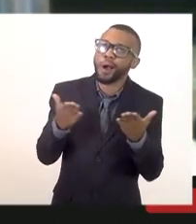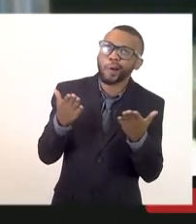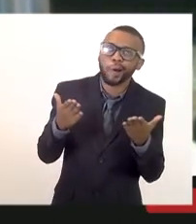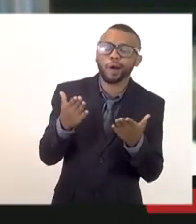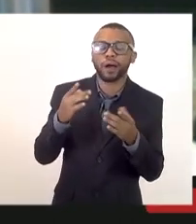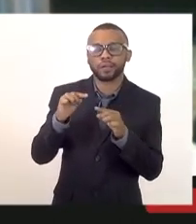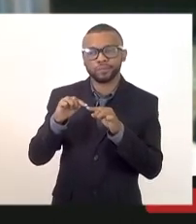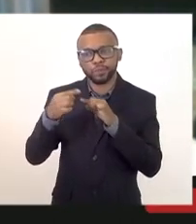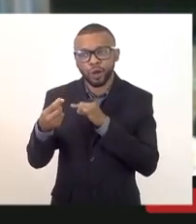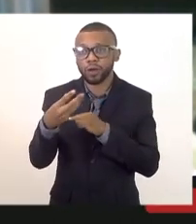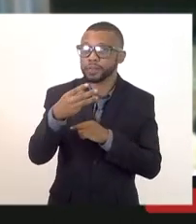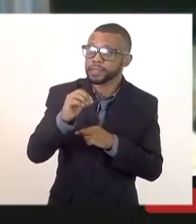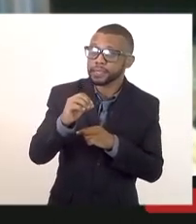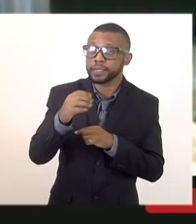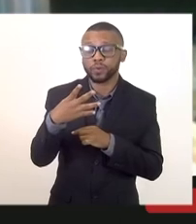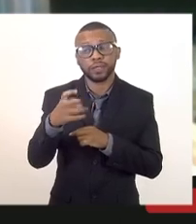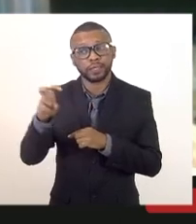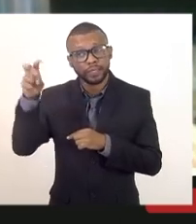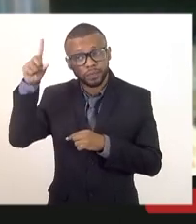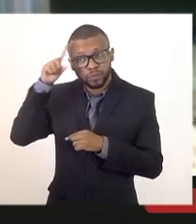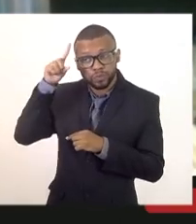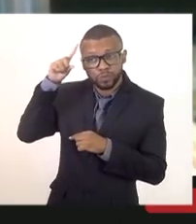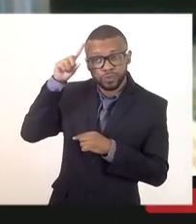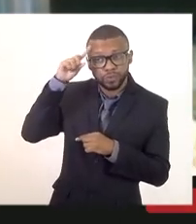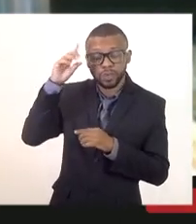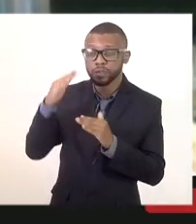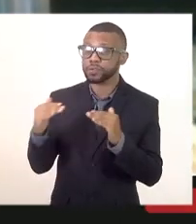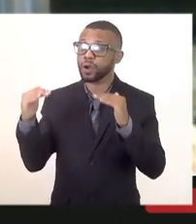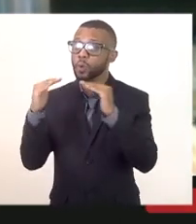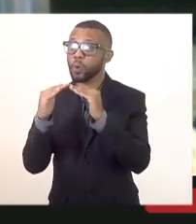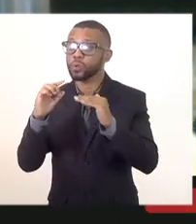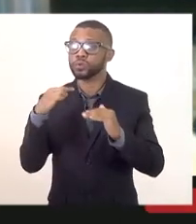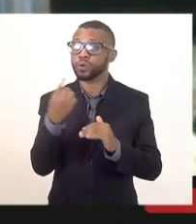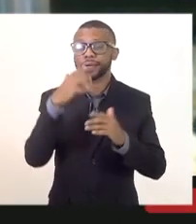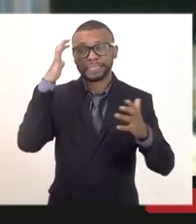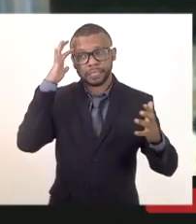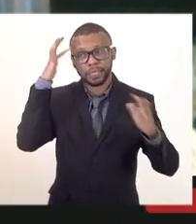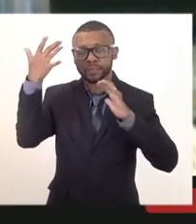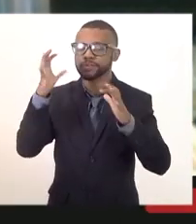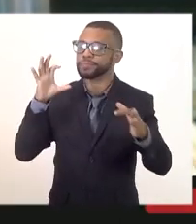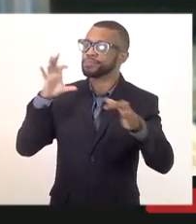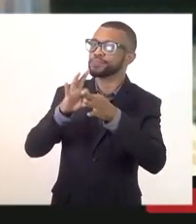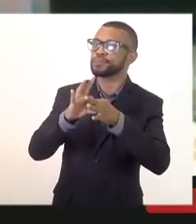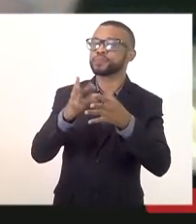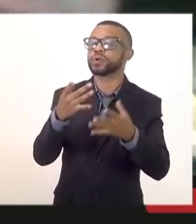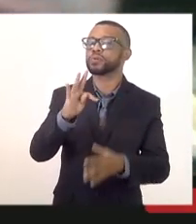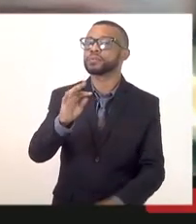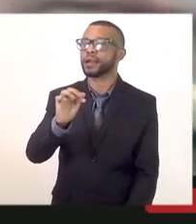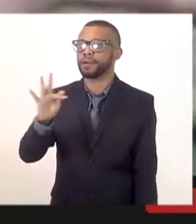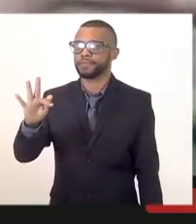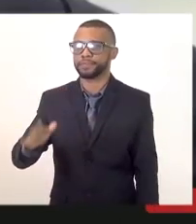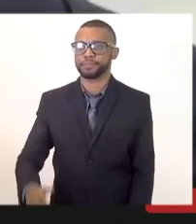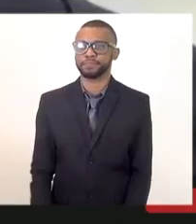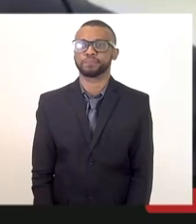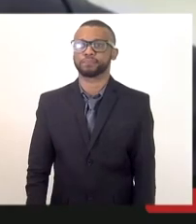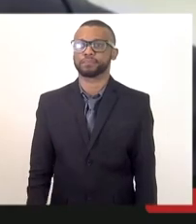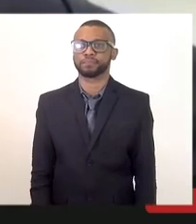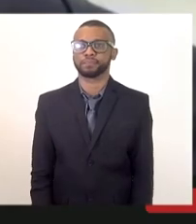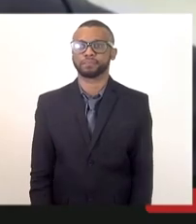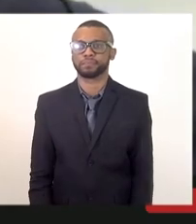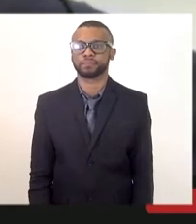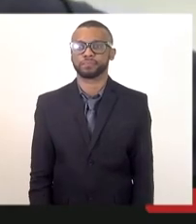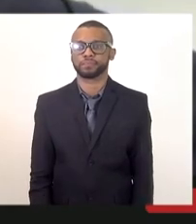30 45 dias de acordo com o que nós decidimos aqui em relação ao TAF perfeito secretário secretário